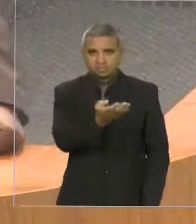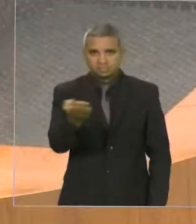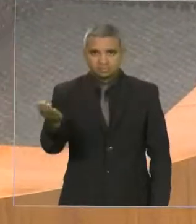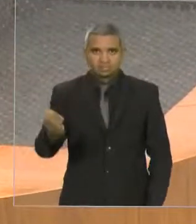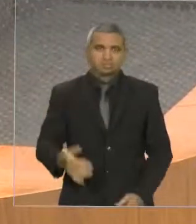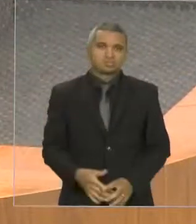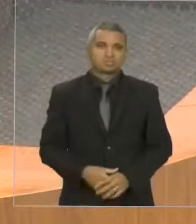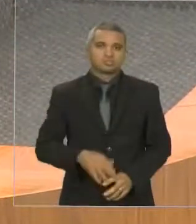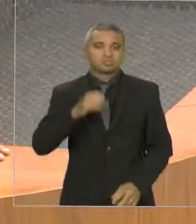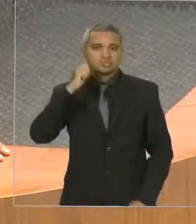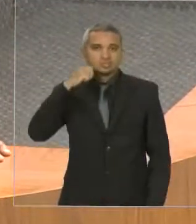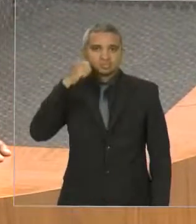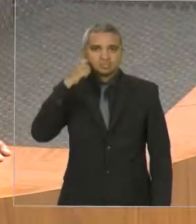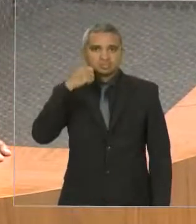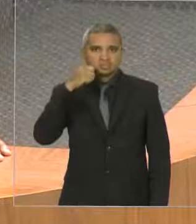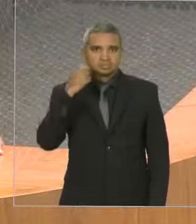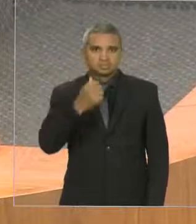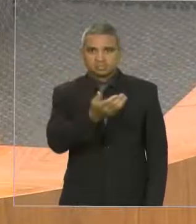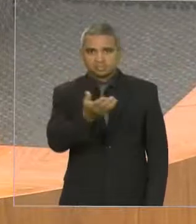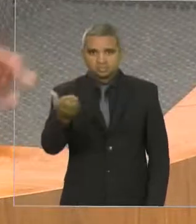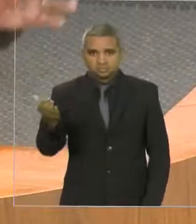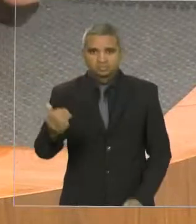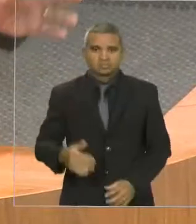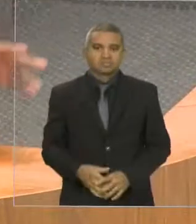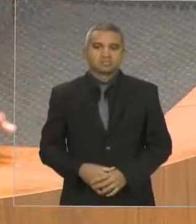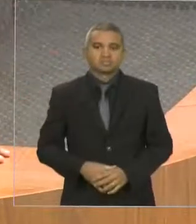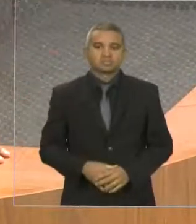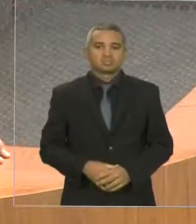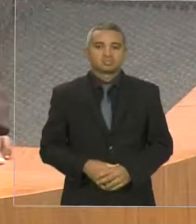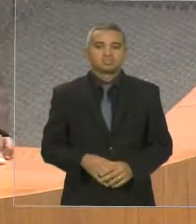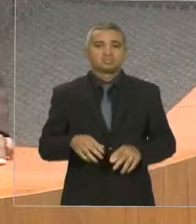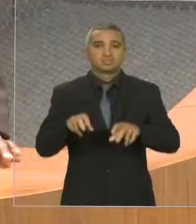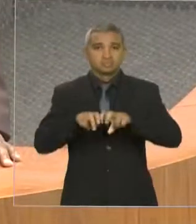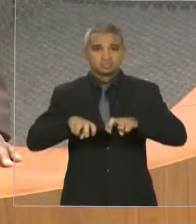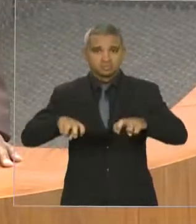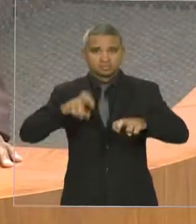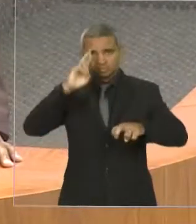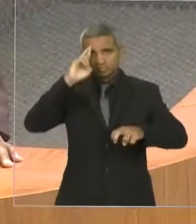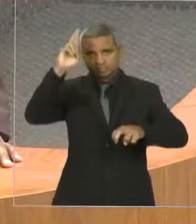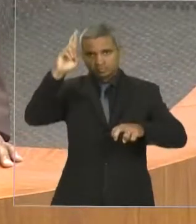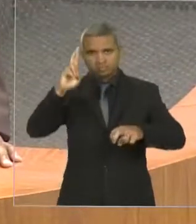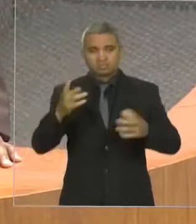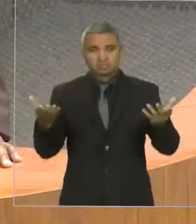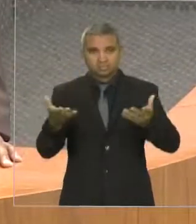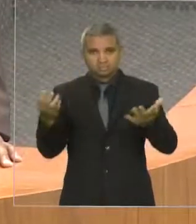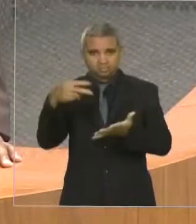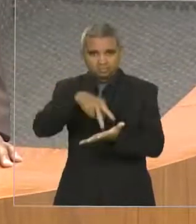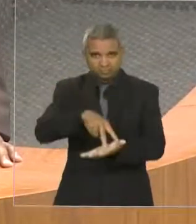parlamentares, advogados aqui, a retaguarda desse plenário, mesa. É um prazer estar aqui.